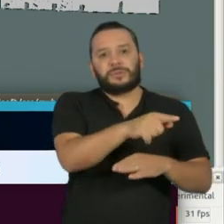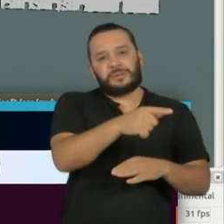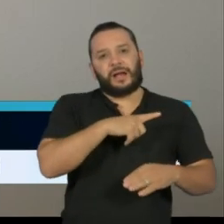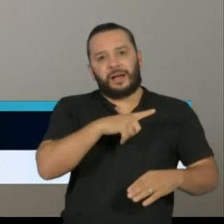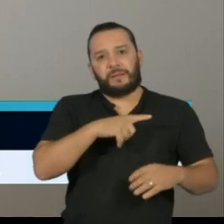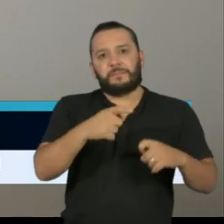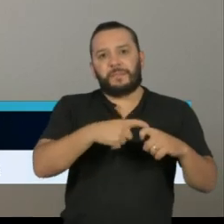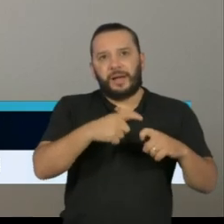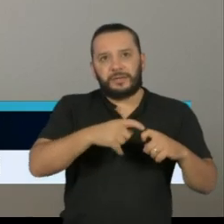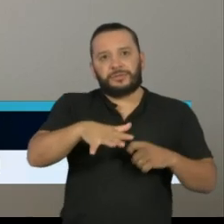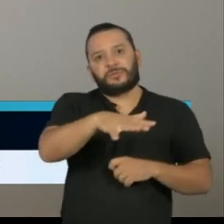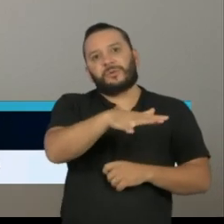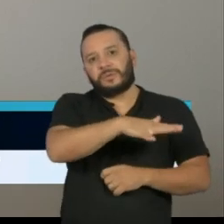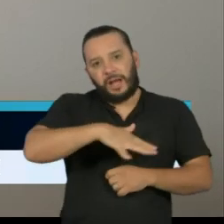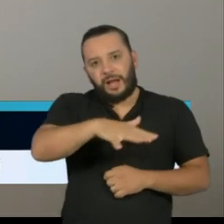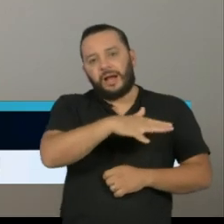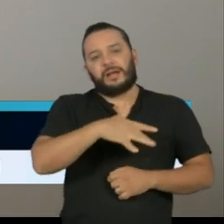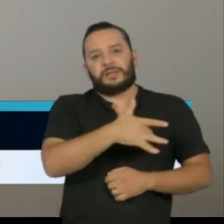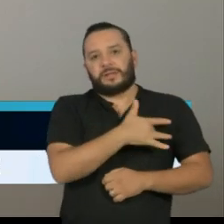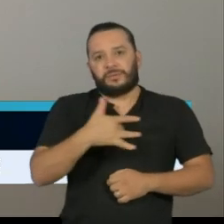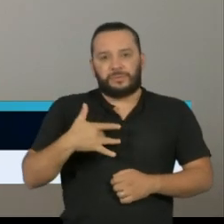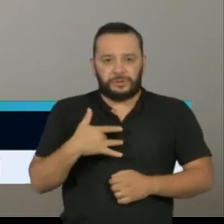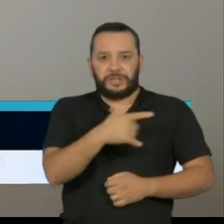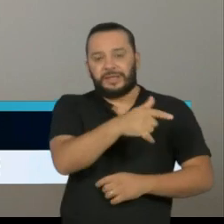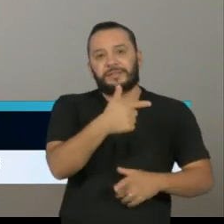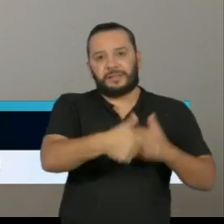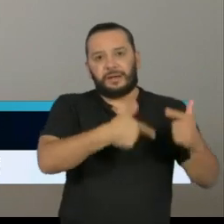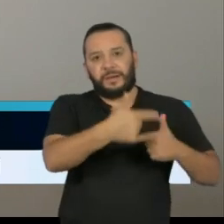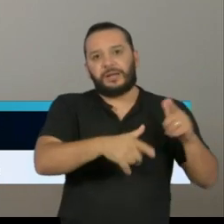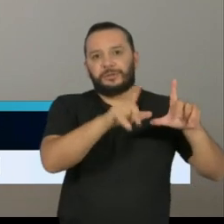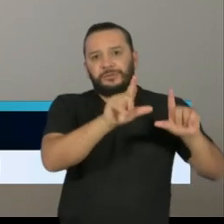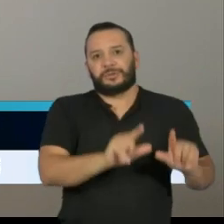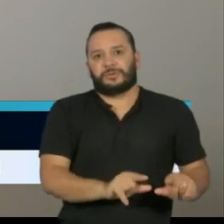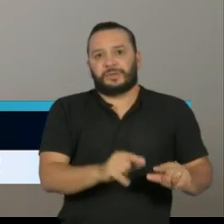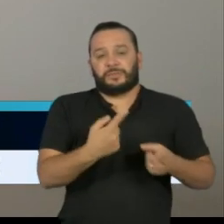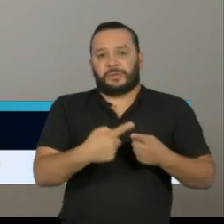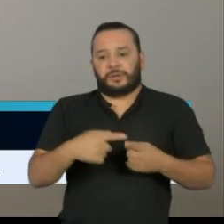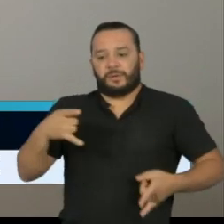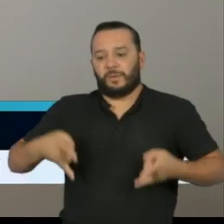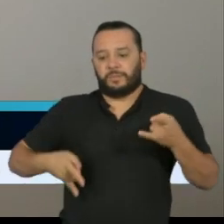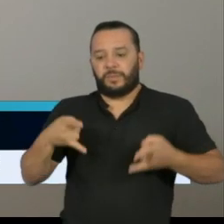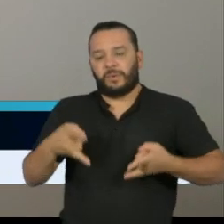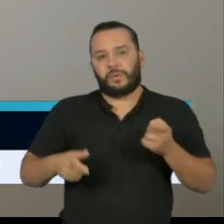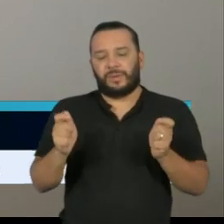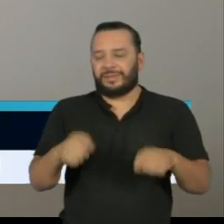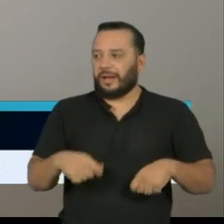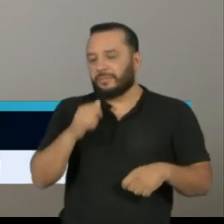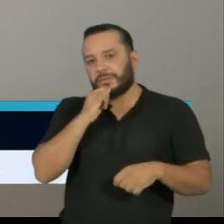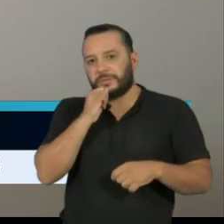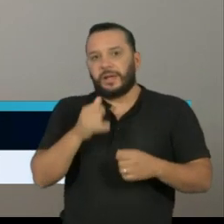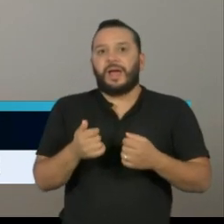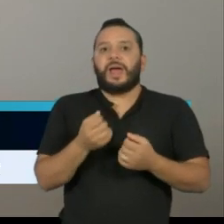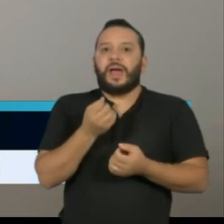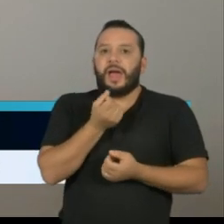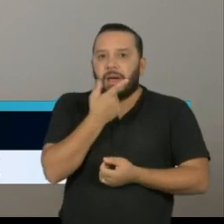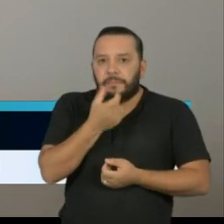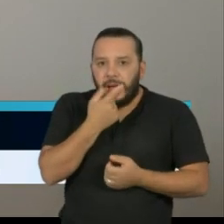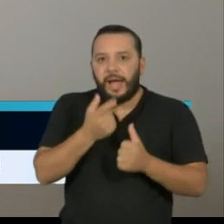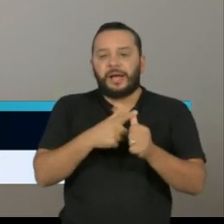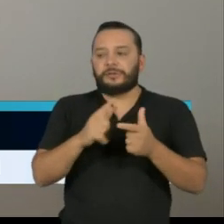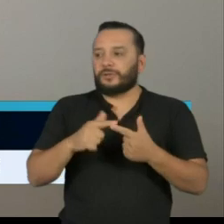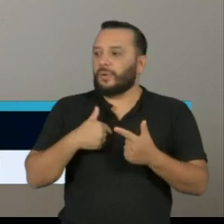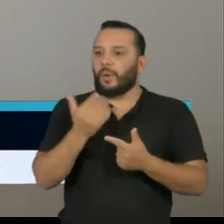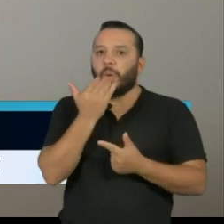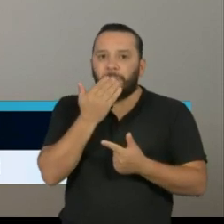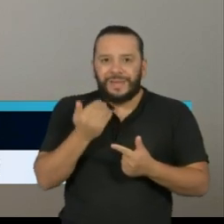da área de saúde, de forma a reduzir a carga de trabalho deles. Então, um robô poderia entregar medicamentos, refeições de forma